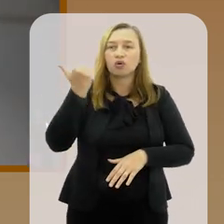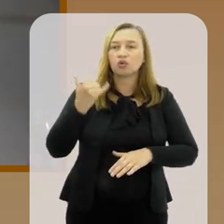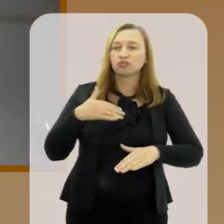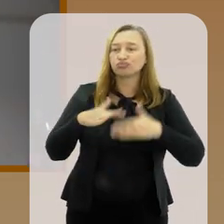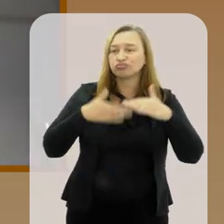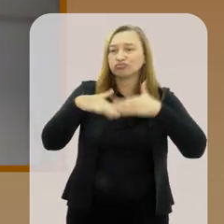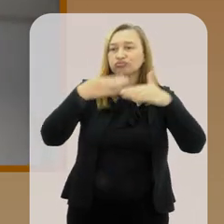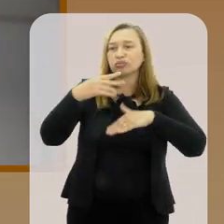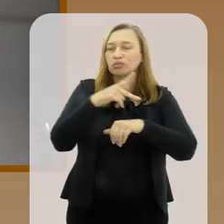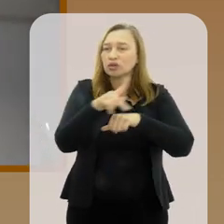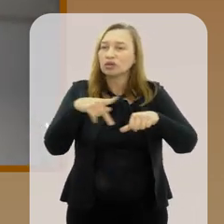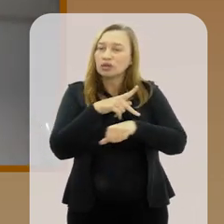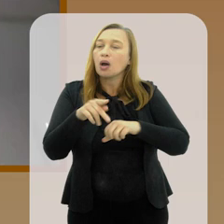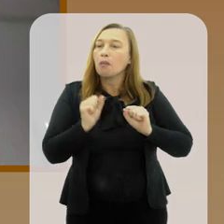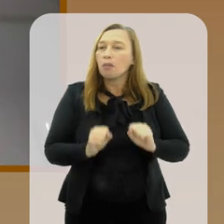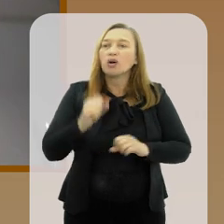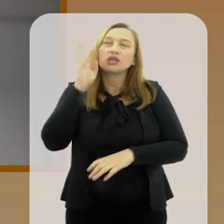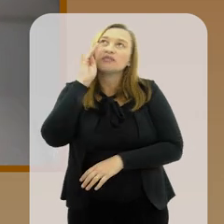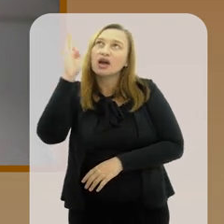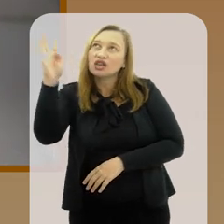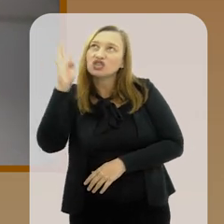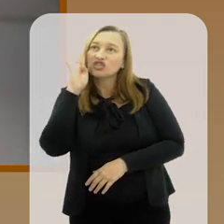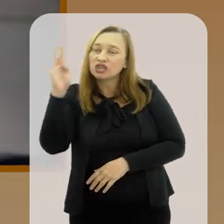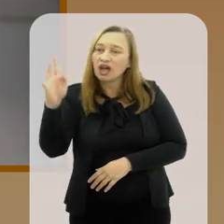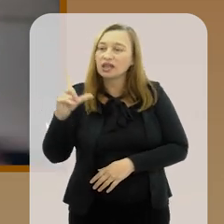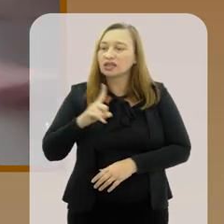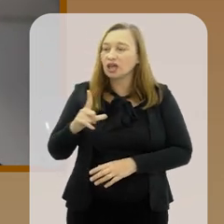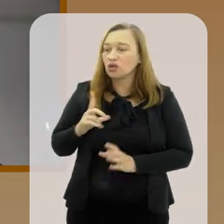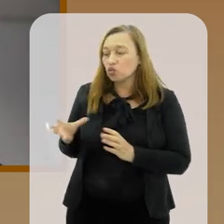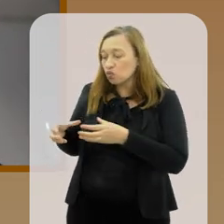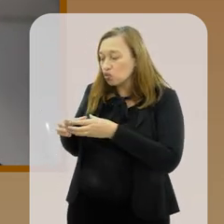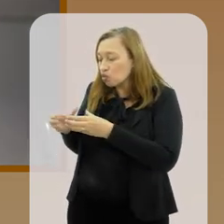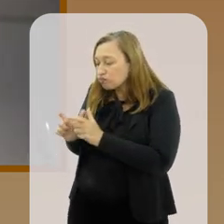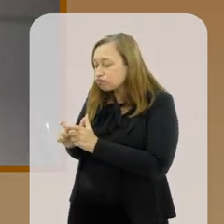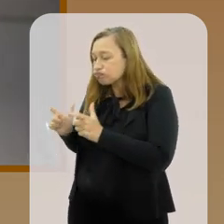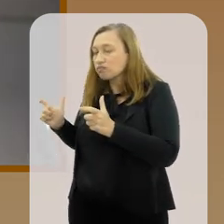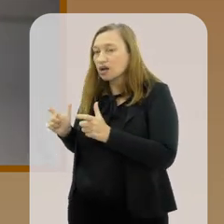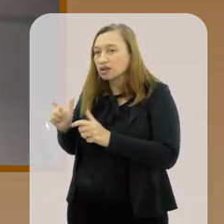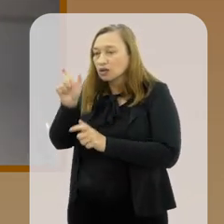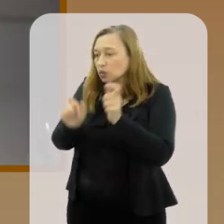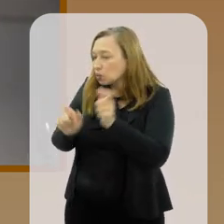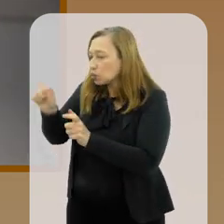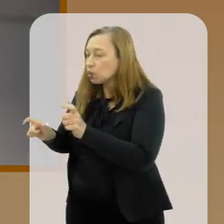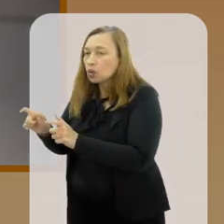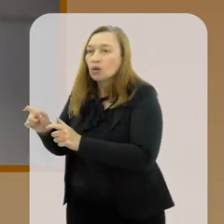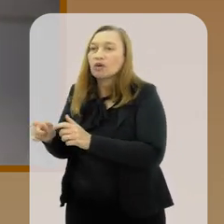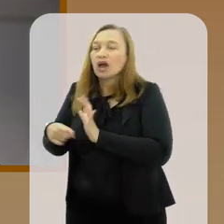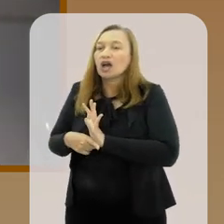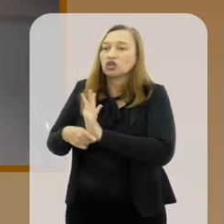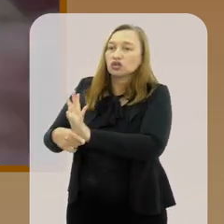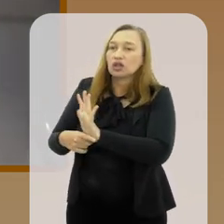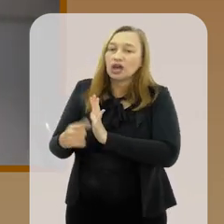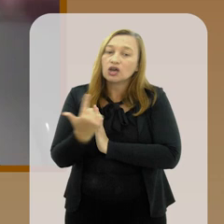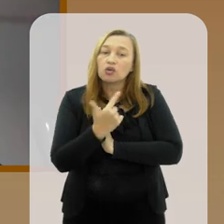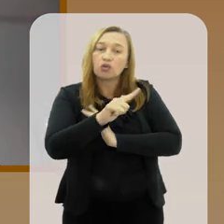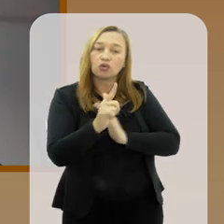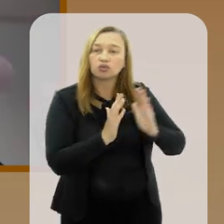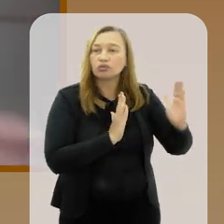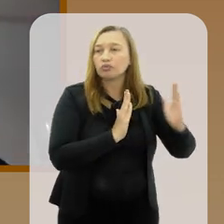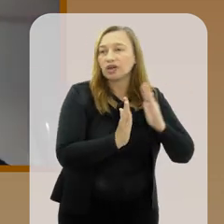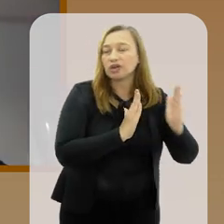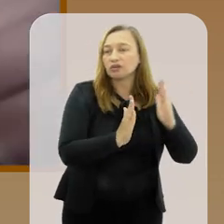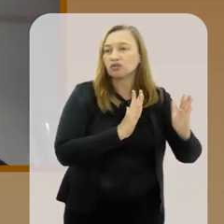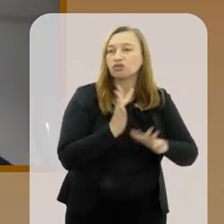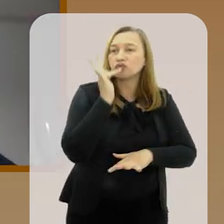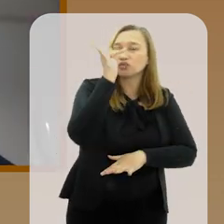importantes, vão contribuir para o desenvolvimento do país e, pode-se imaginar, que tendo já um grupo maior de pessoas nisso, elas também vão ajudar, na